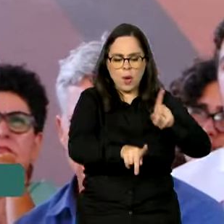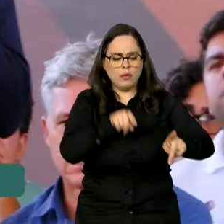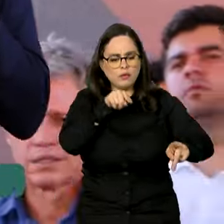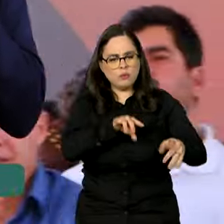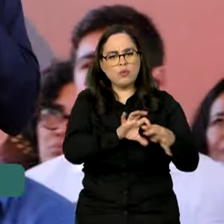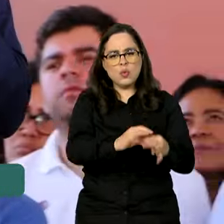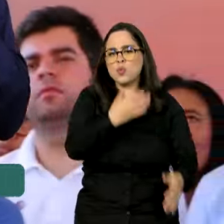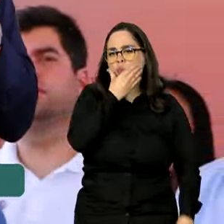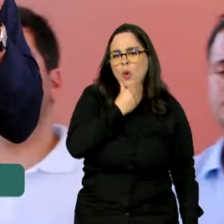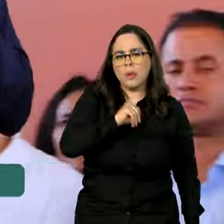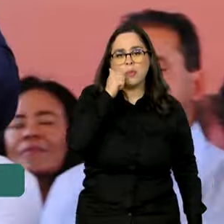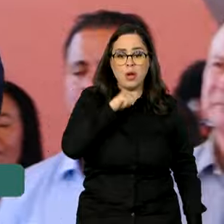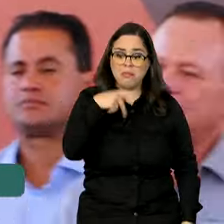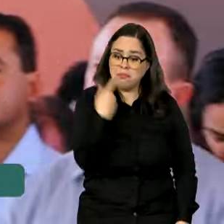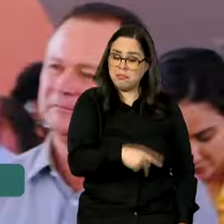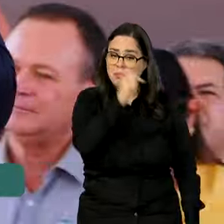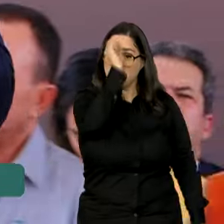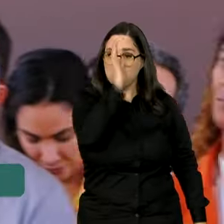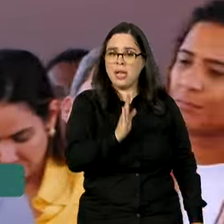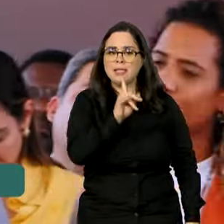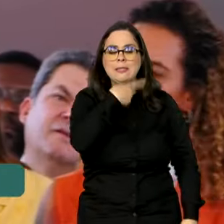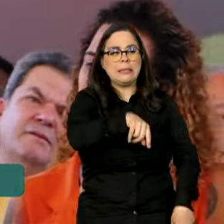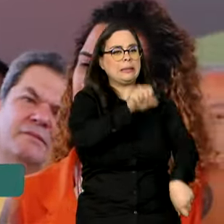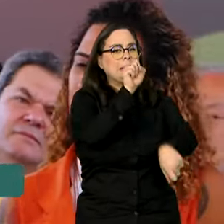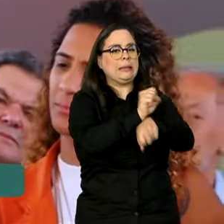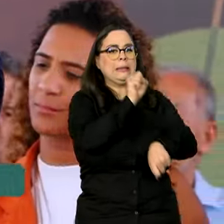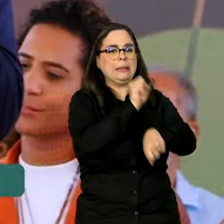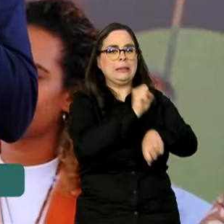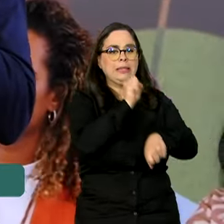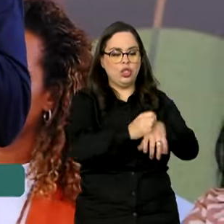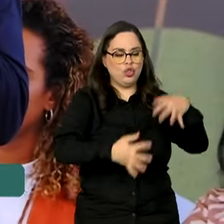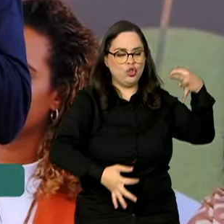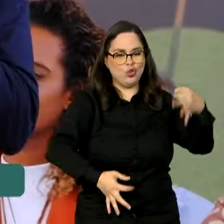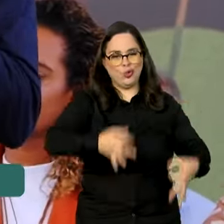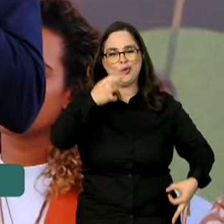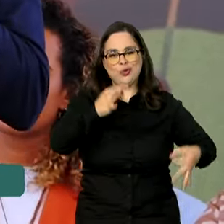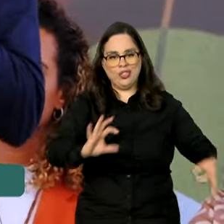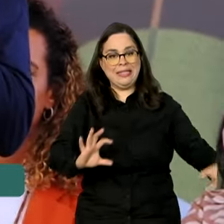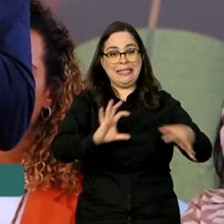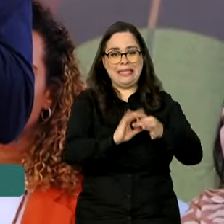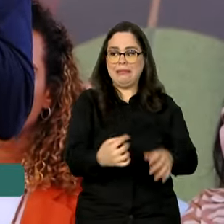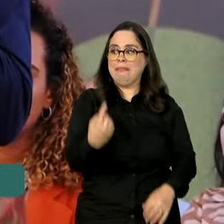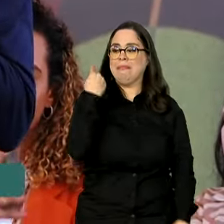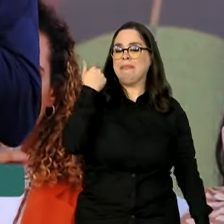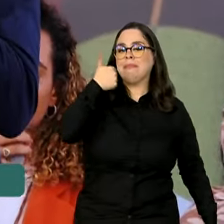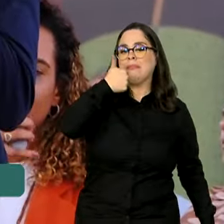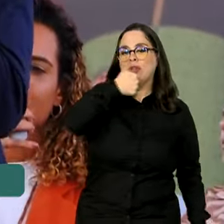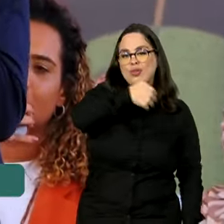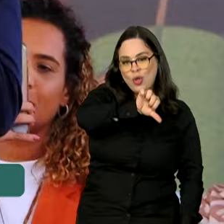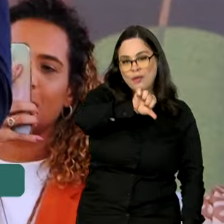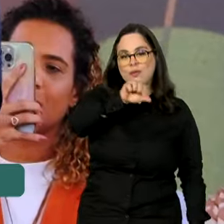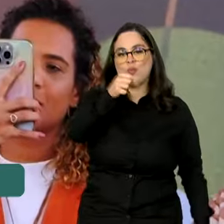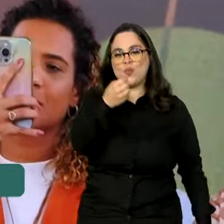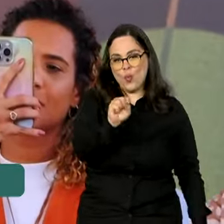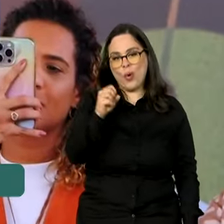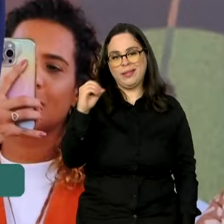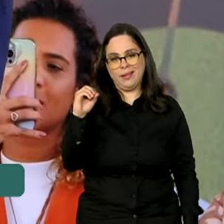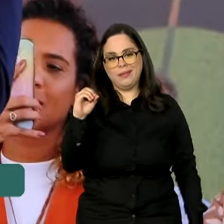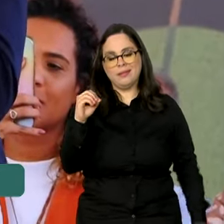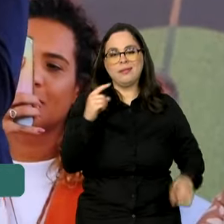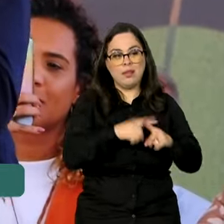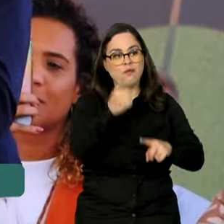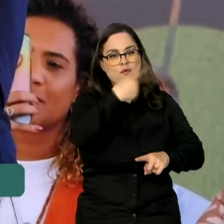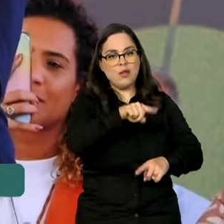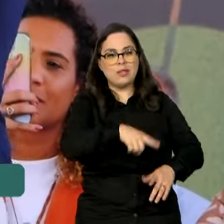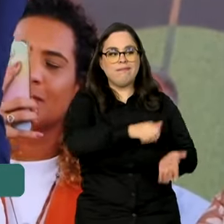homem e mulher brasileira, que estão esperando justiça desde 1980, quando